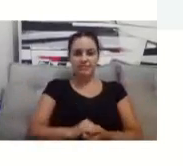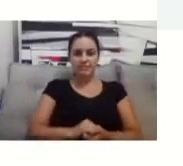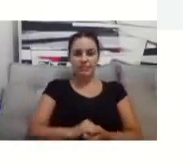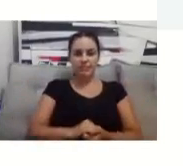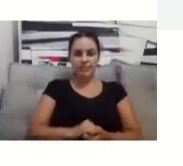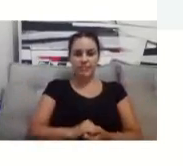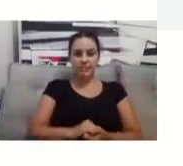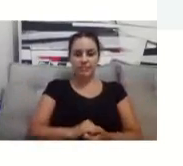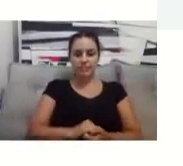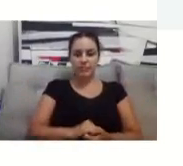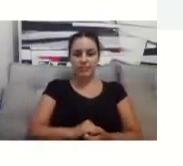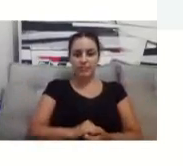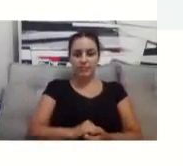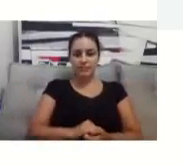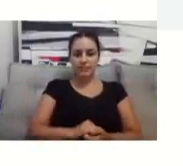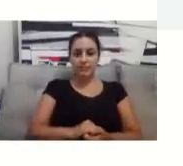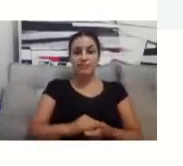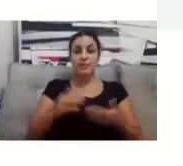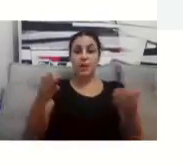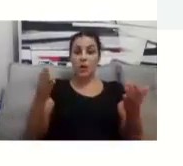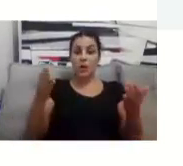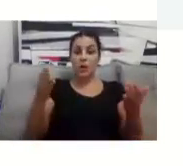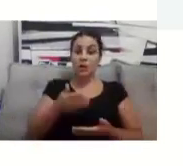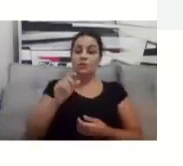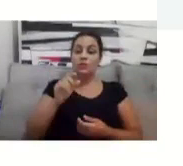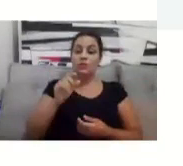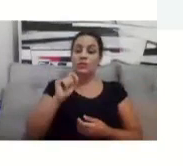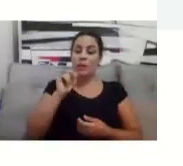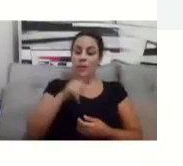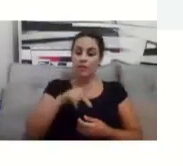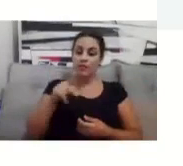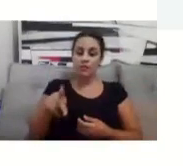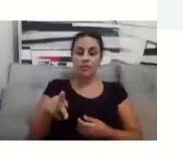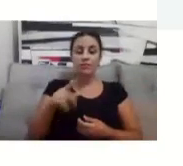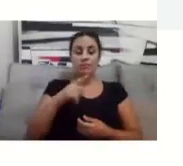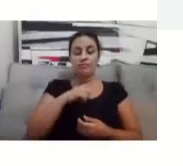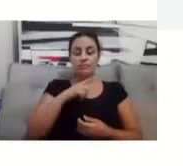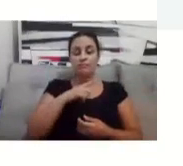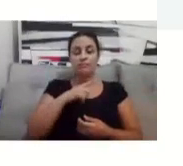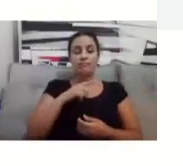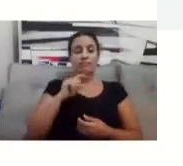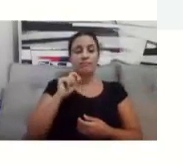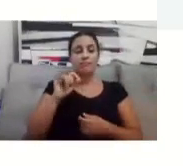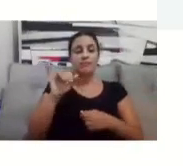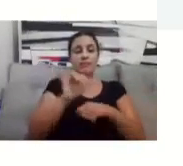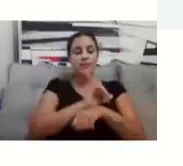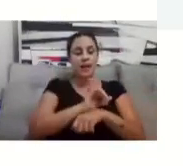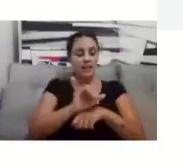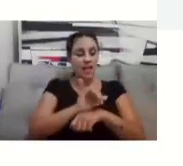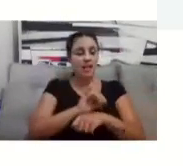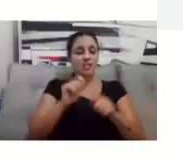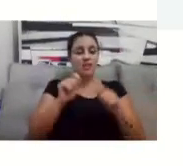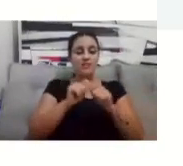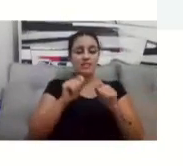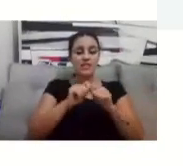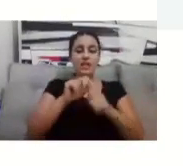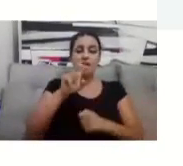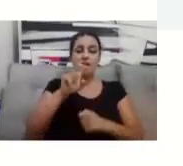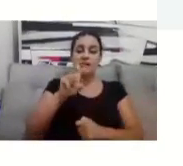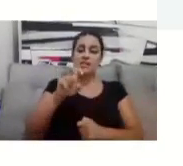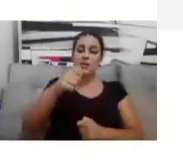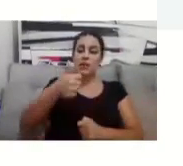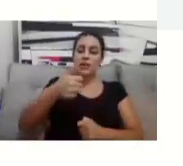Hoje, o professor, ele trabalha esse 51% de atividades presenciais